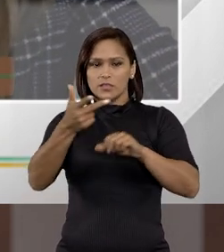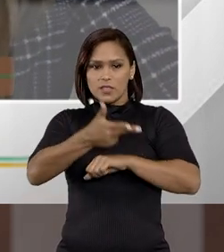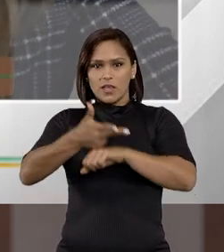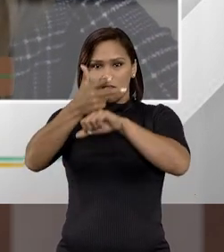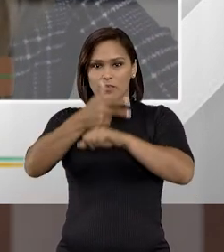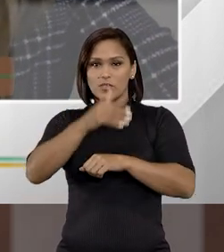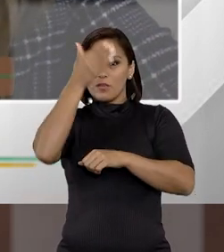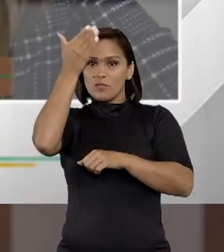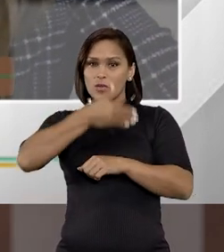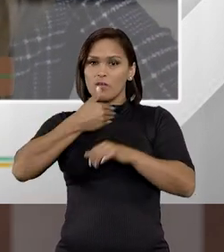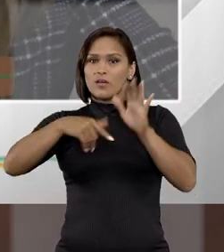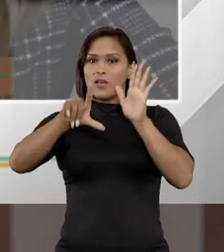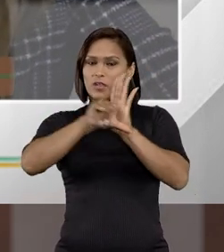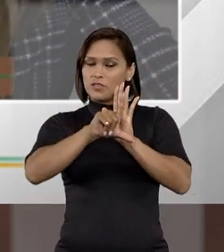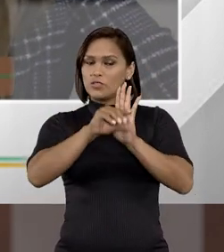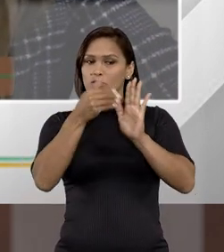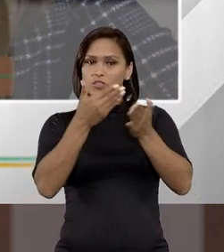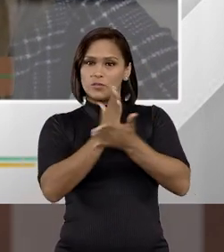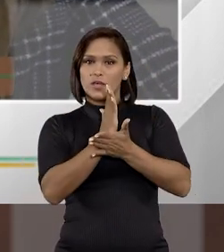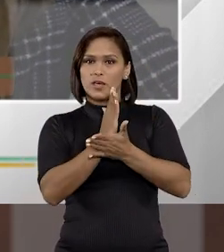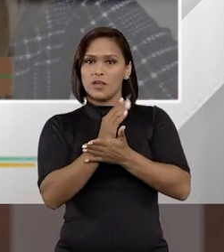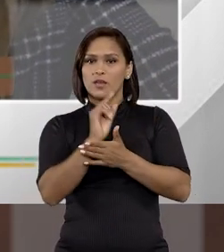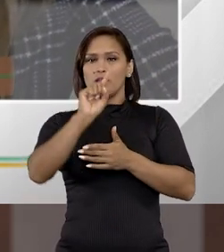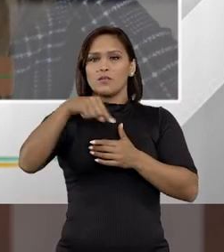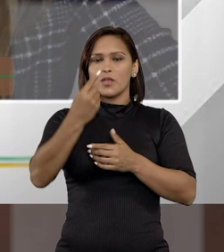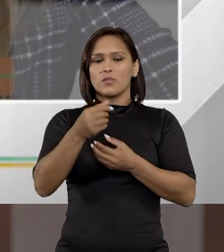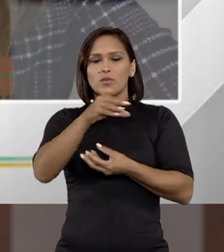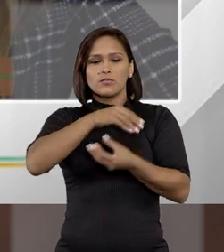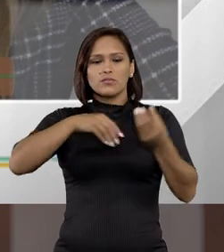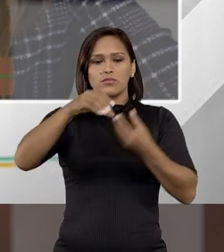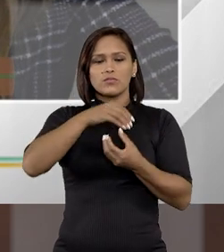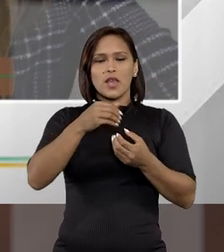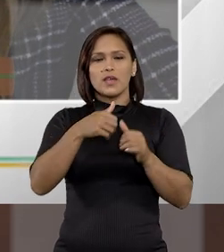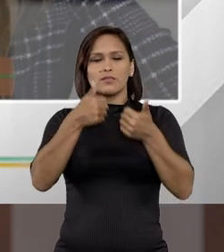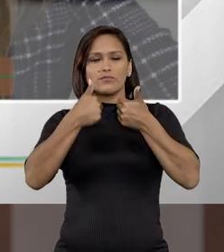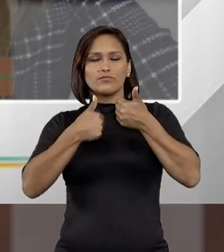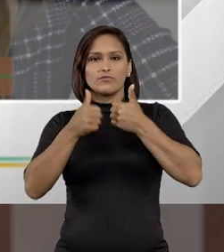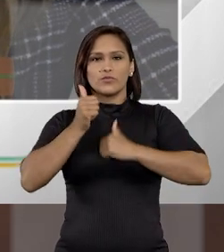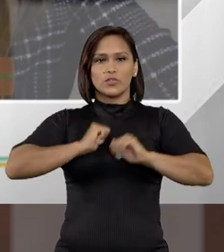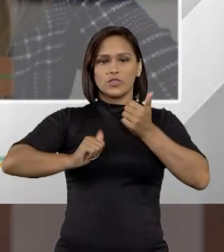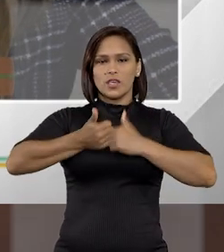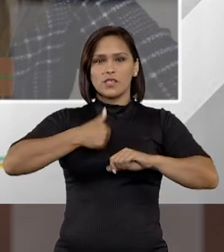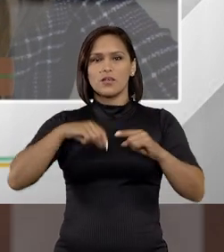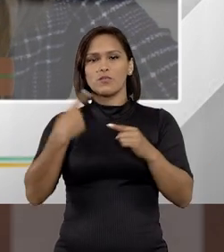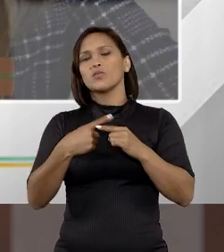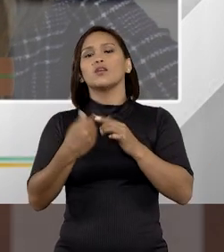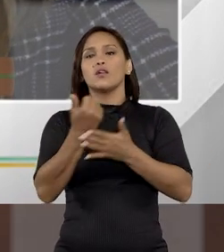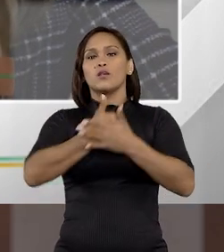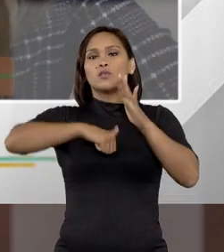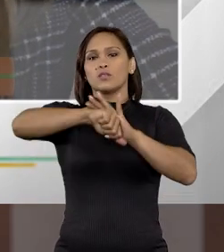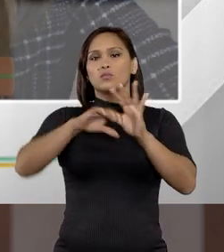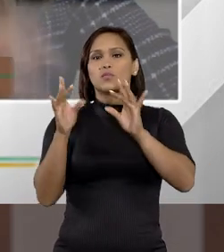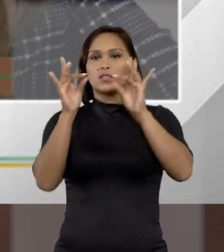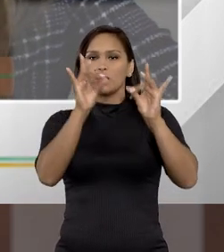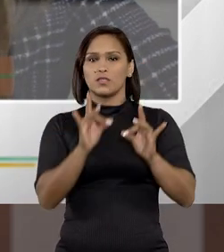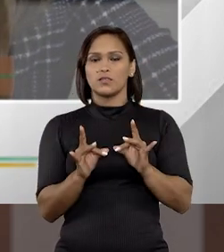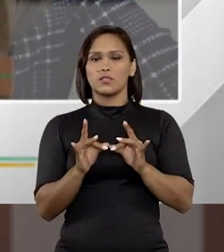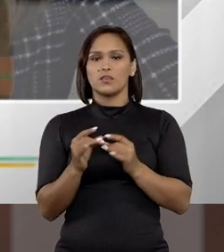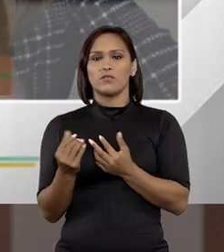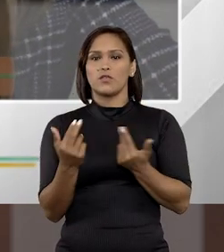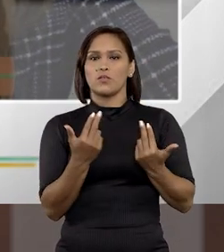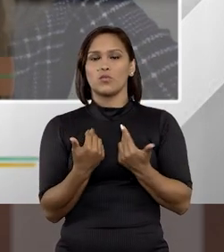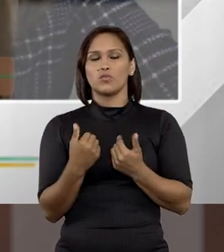da gravação dessa prova, legitimá-la, né, para que depois não se gere esse tipo de frustração, principalmente num crime muito sensível